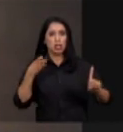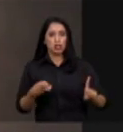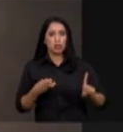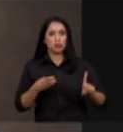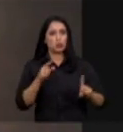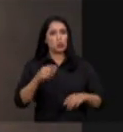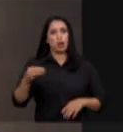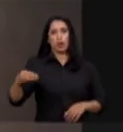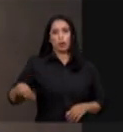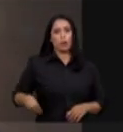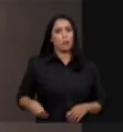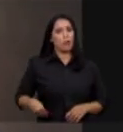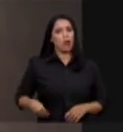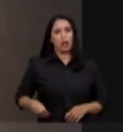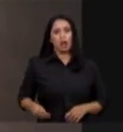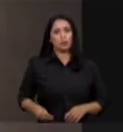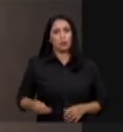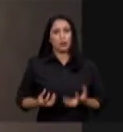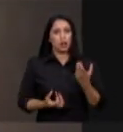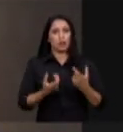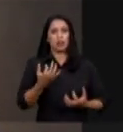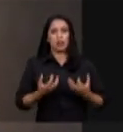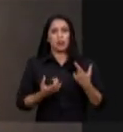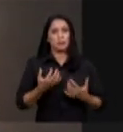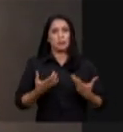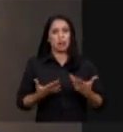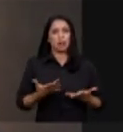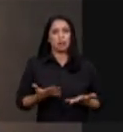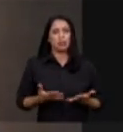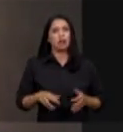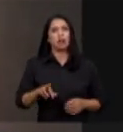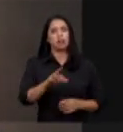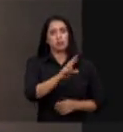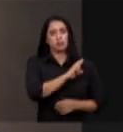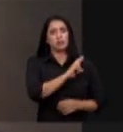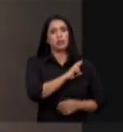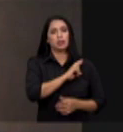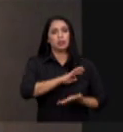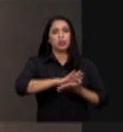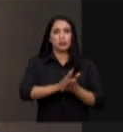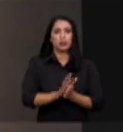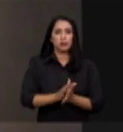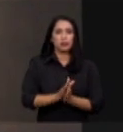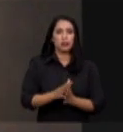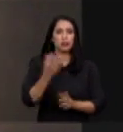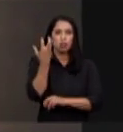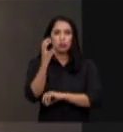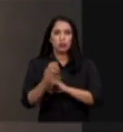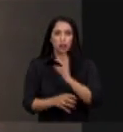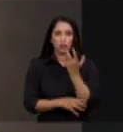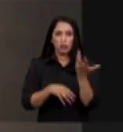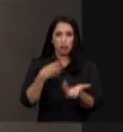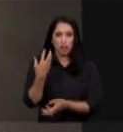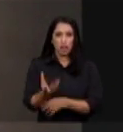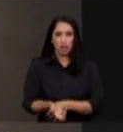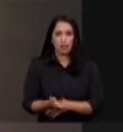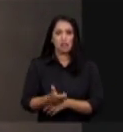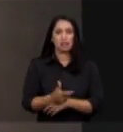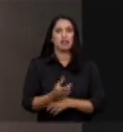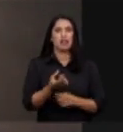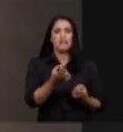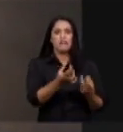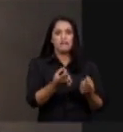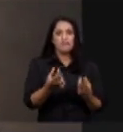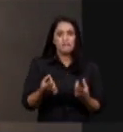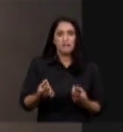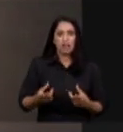pelas queimadas na Amazônia. Sabemos que os verdadeiros responsáveis pela destruição da floresta são garimpeiros, grileiros, madeireiros